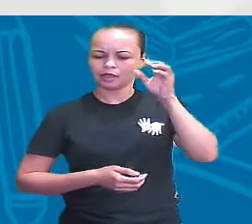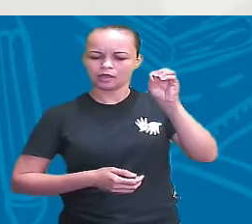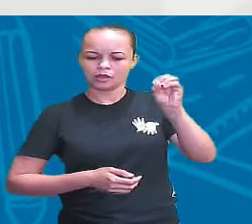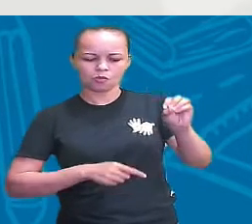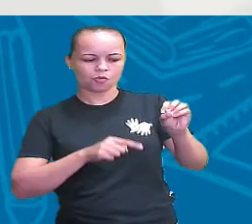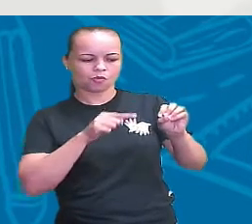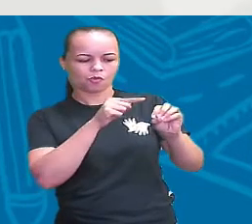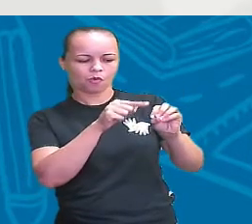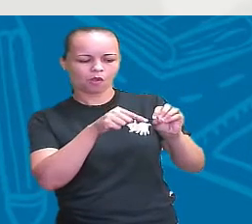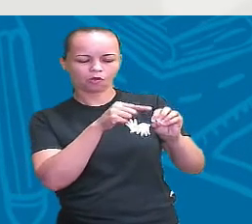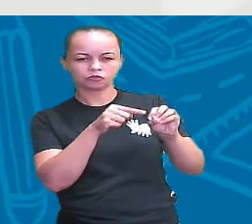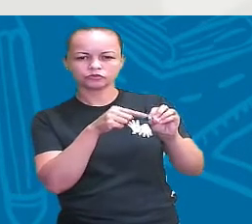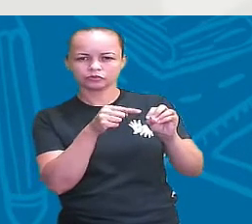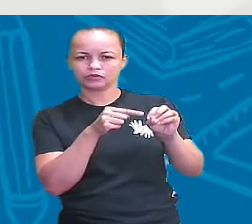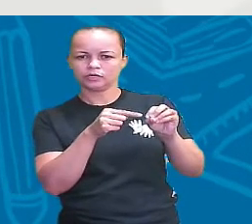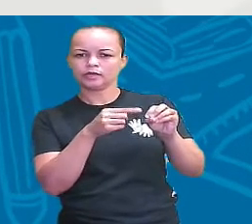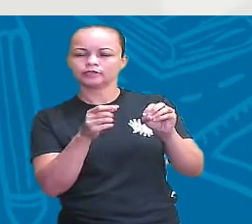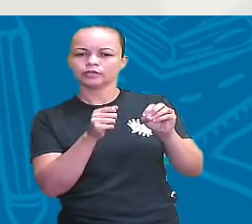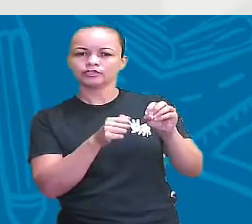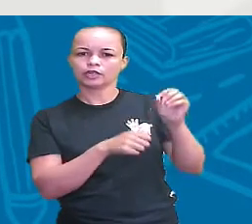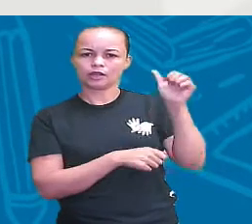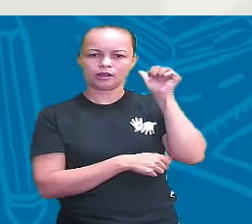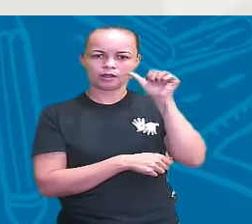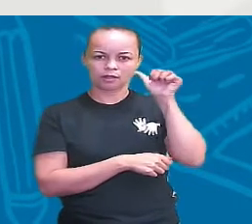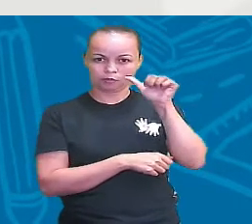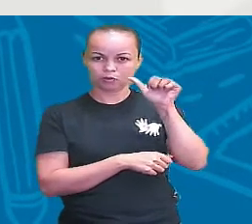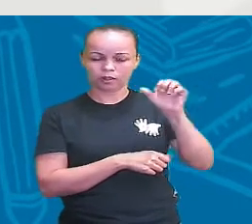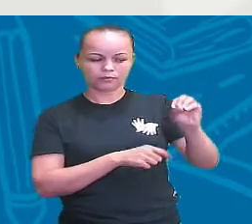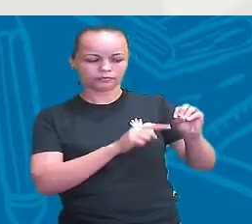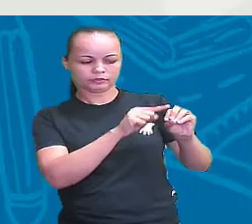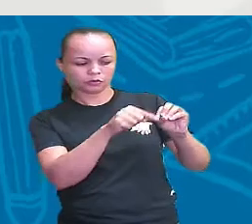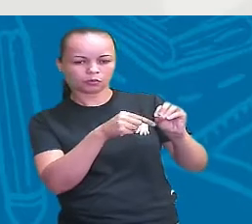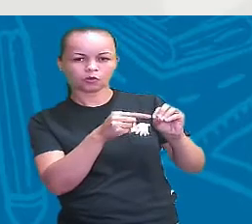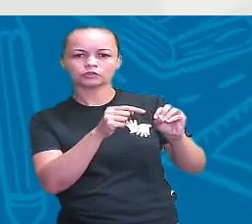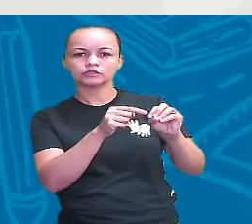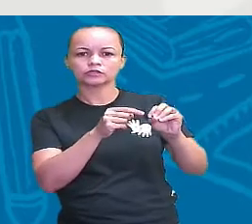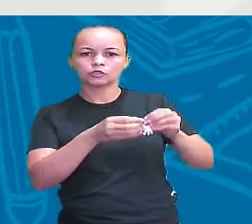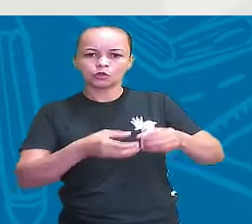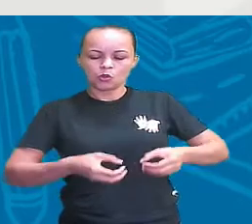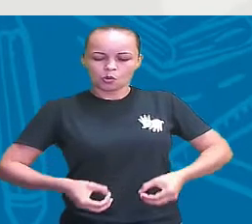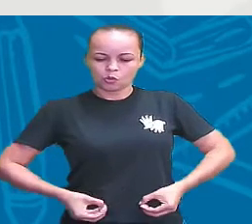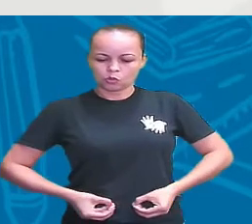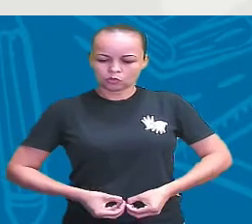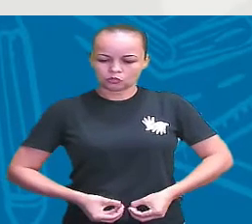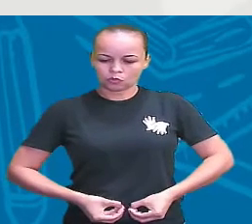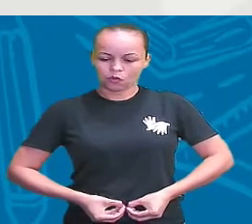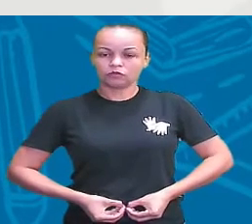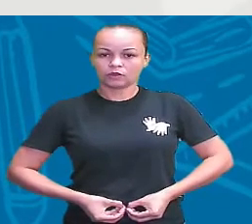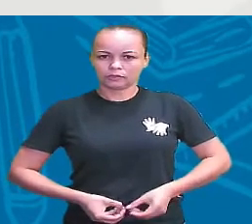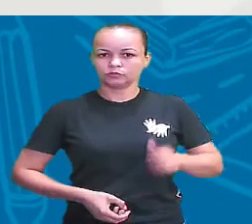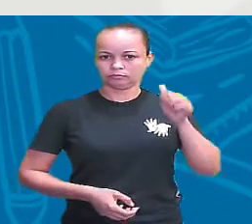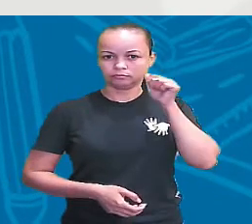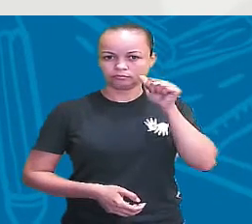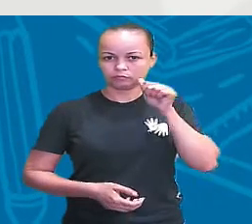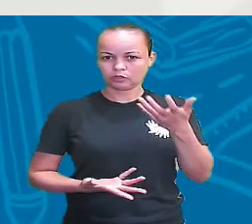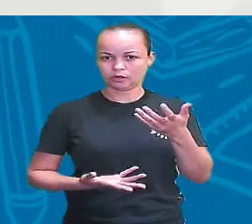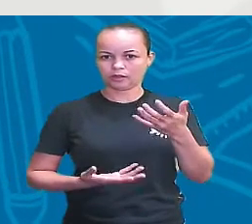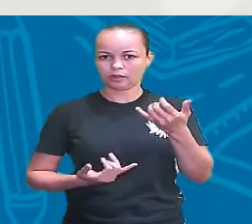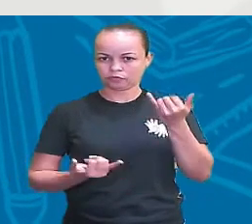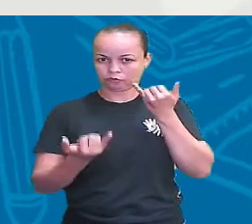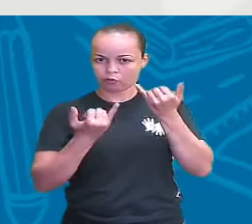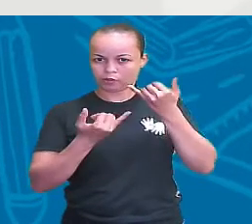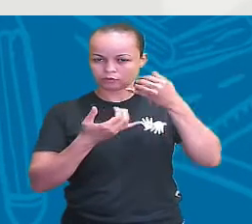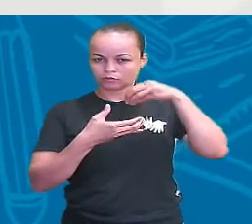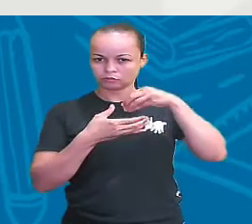vendo aí, é as chamadas gametas femininos, que são produzidos aonde? No ovário. Guarda essa informação. Então, vai ter